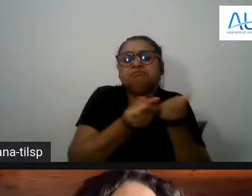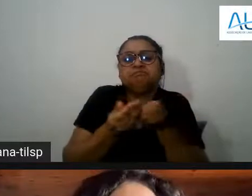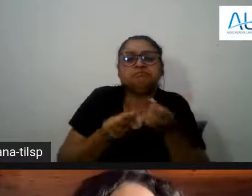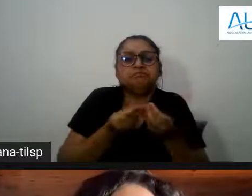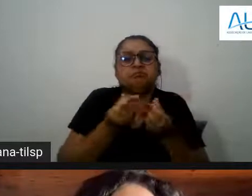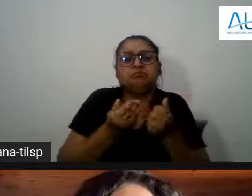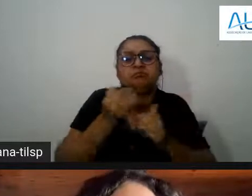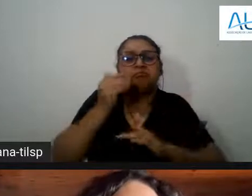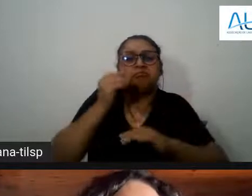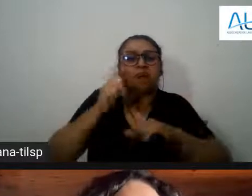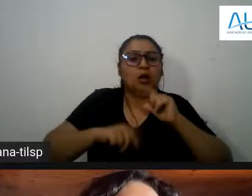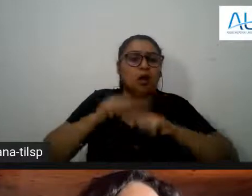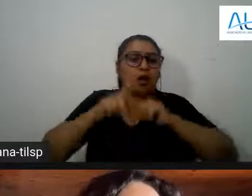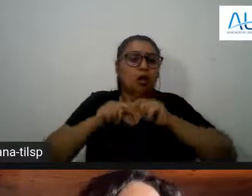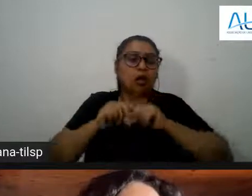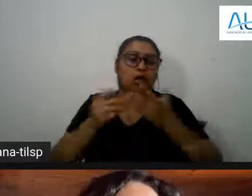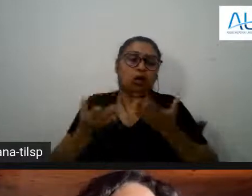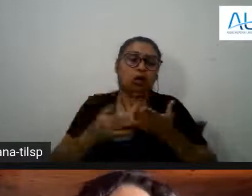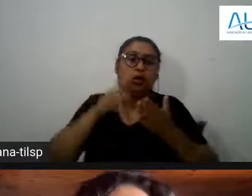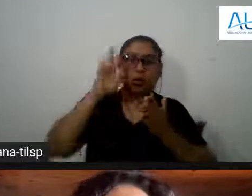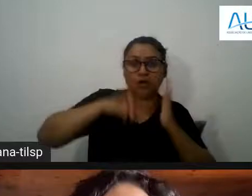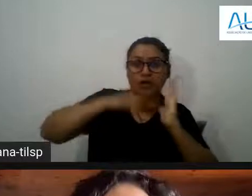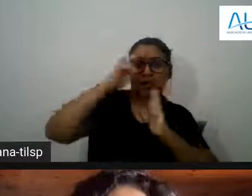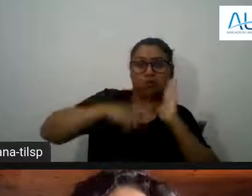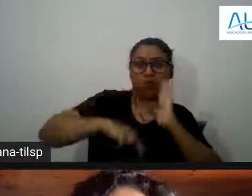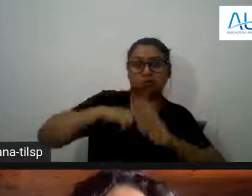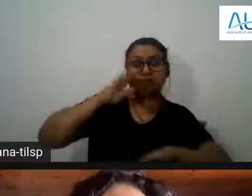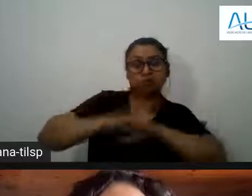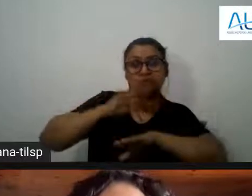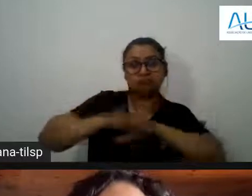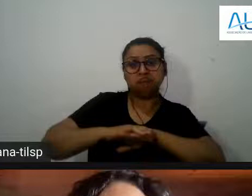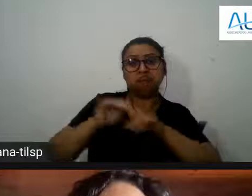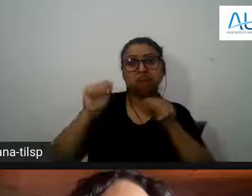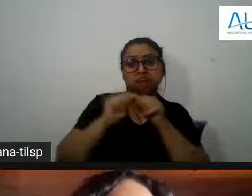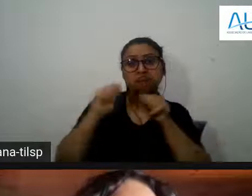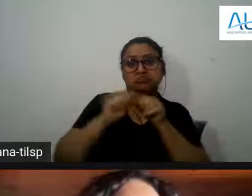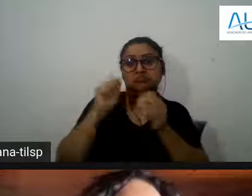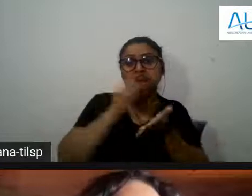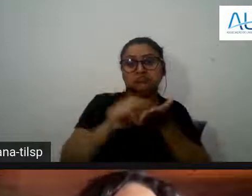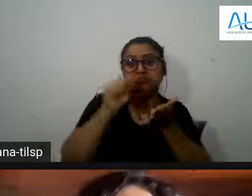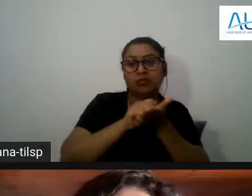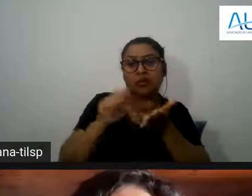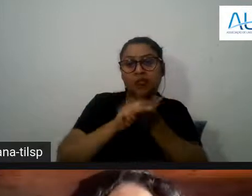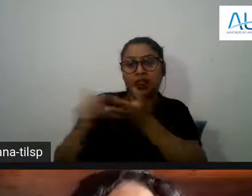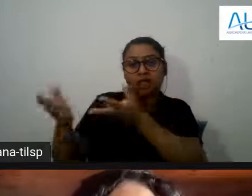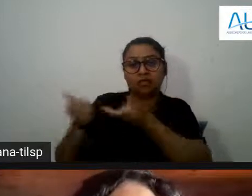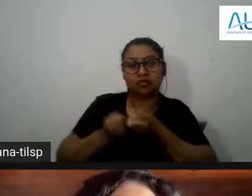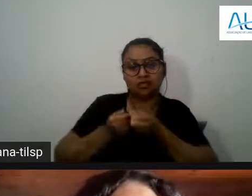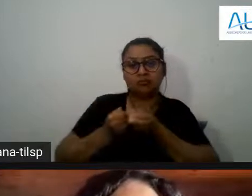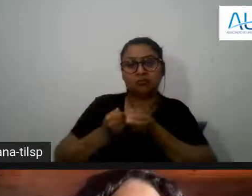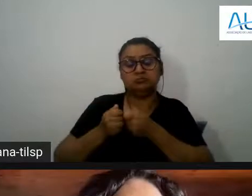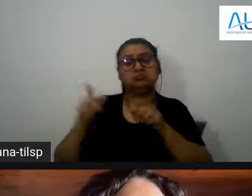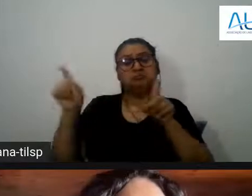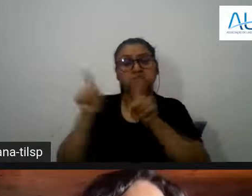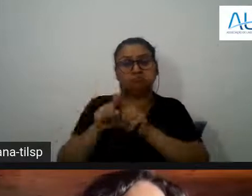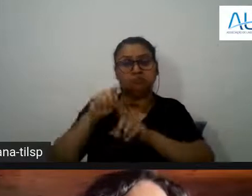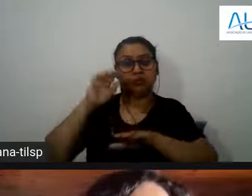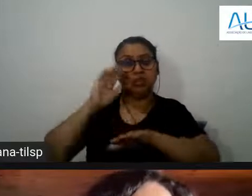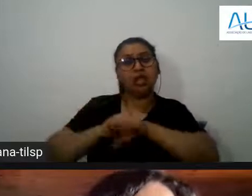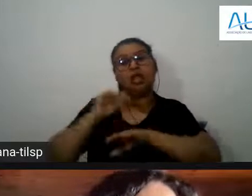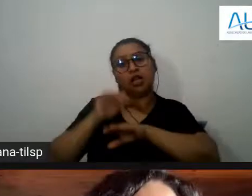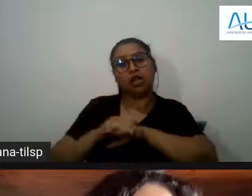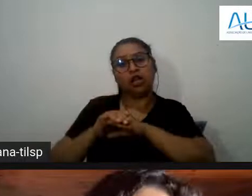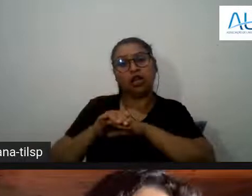produtor dos textos dos leitores destinatários e também o desenvolvimento das próprias esferas de